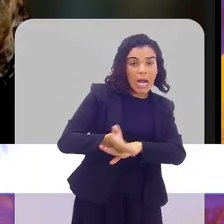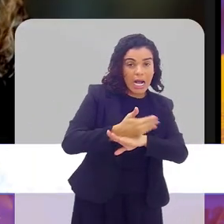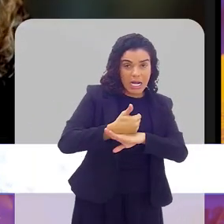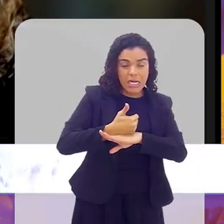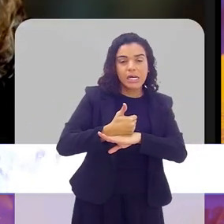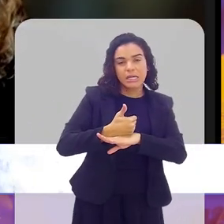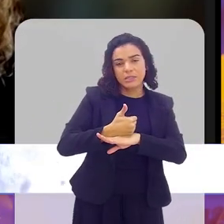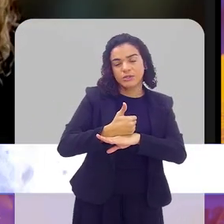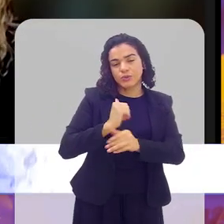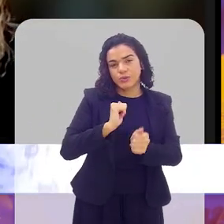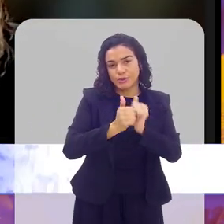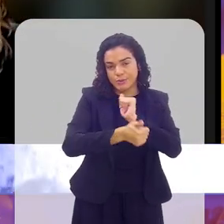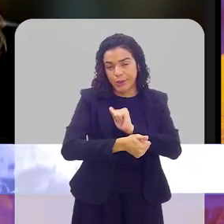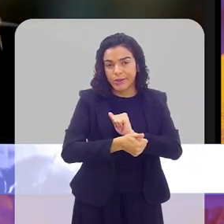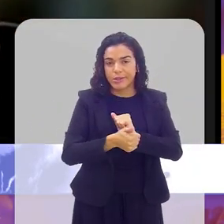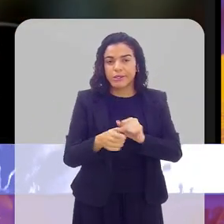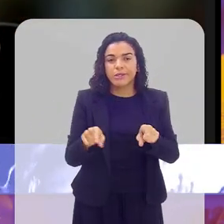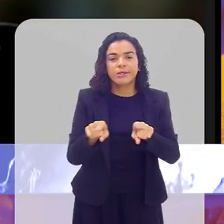prática esportiva.